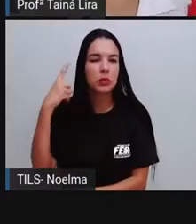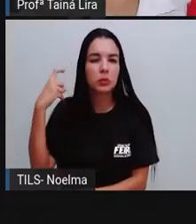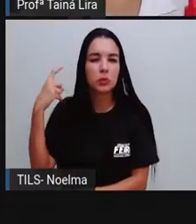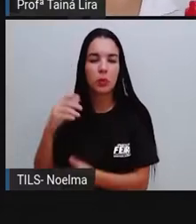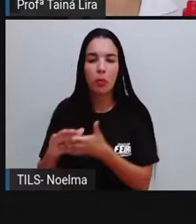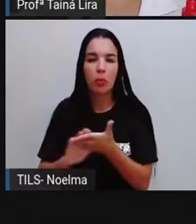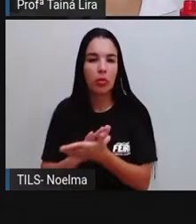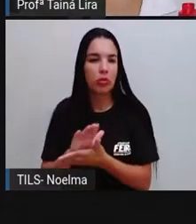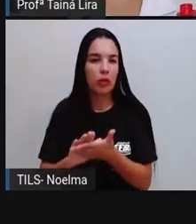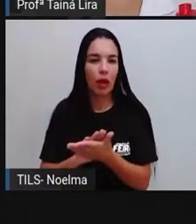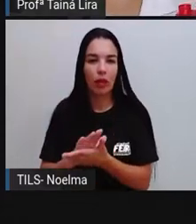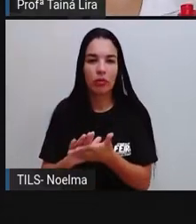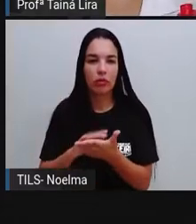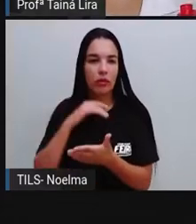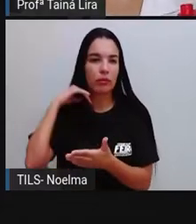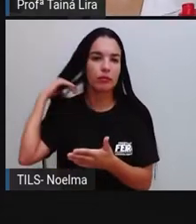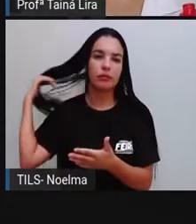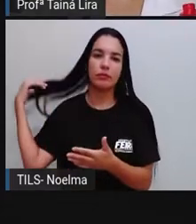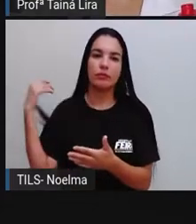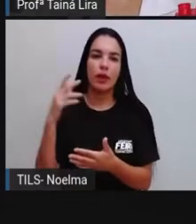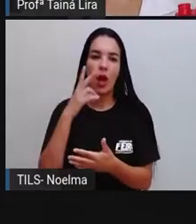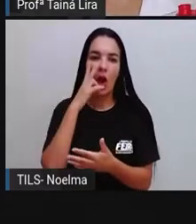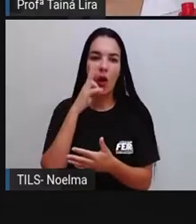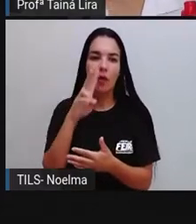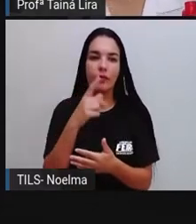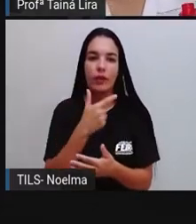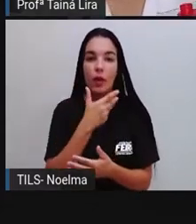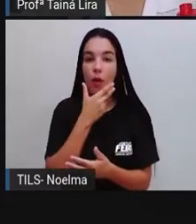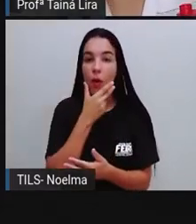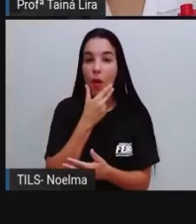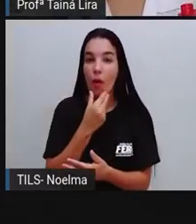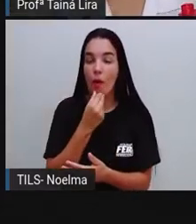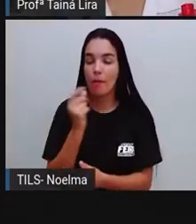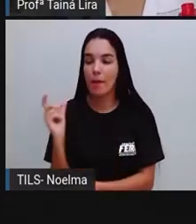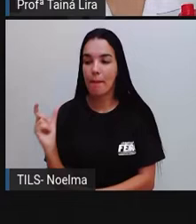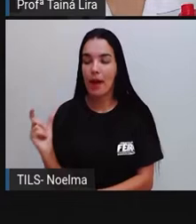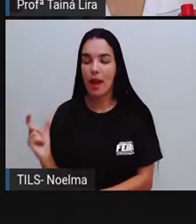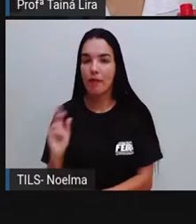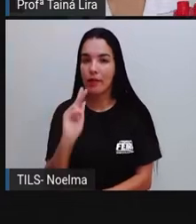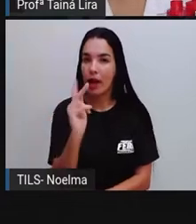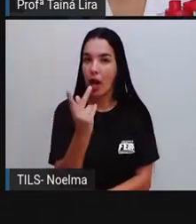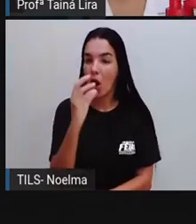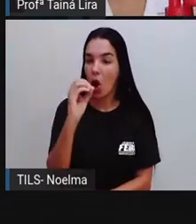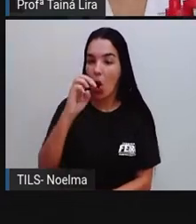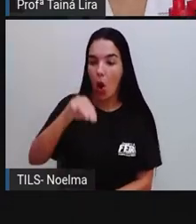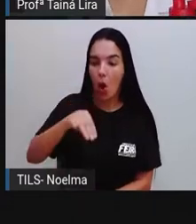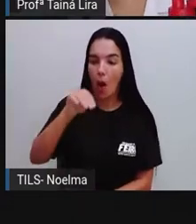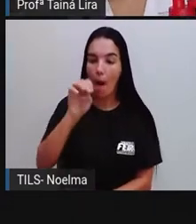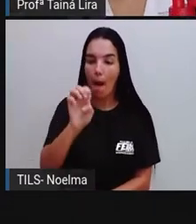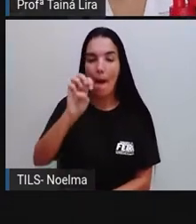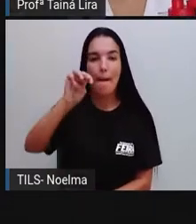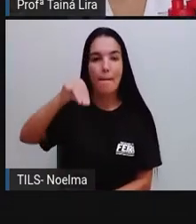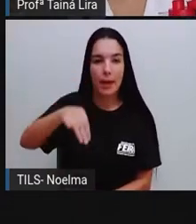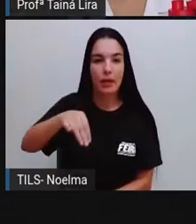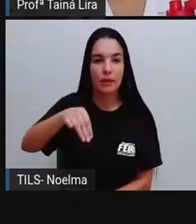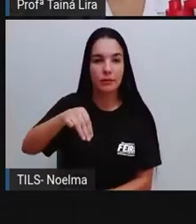lê, por exemplo, olha lá, a palavra homem. A palavra homem, nós